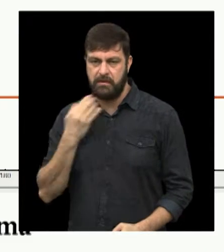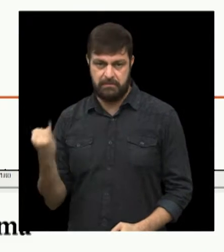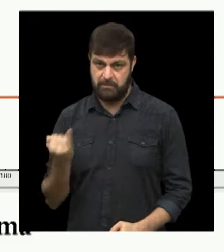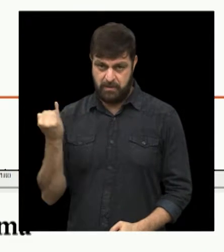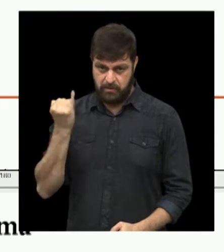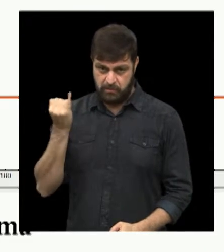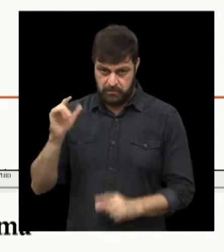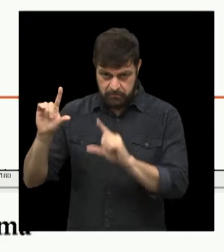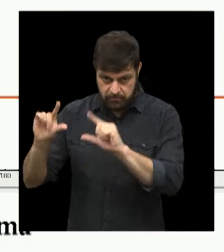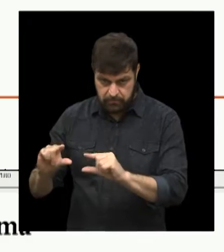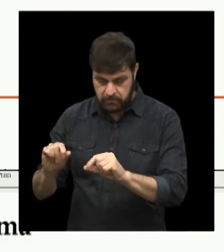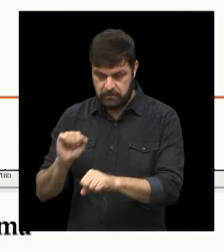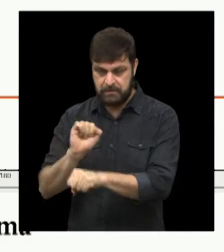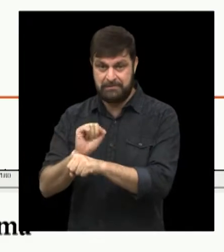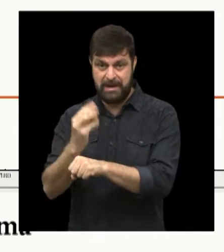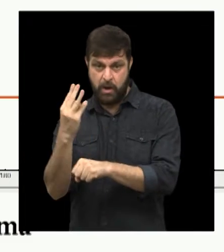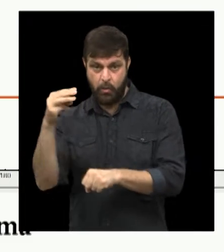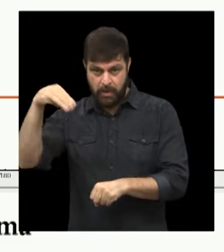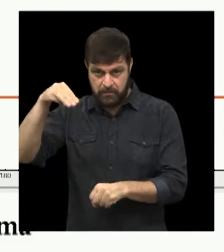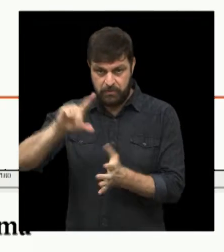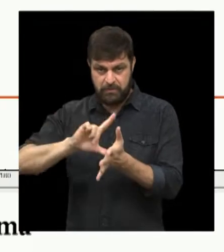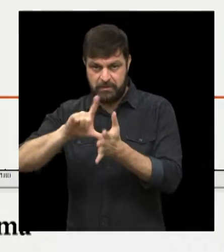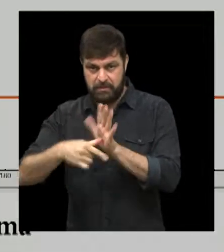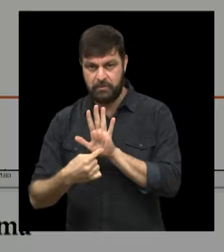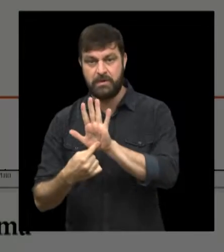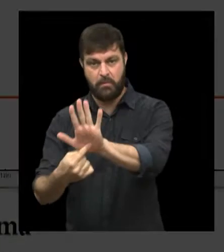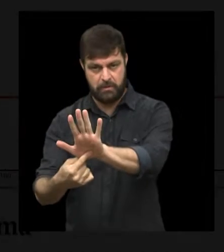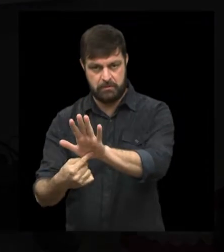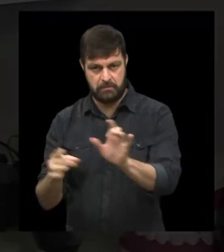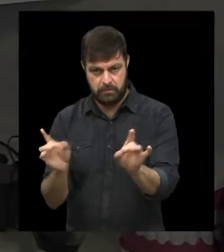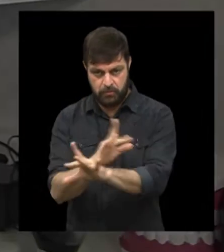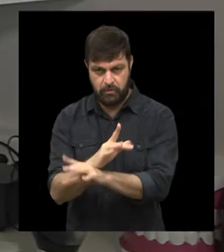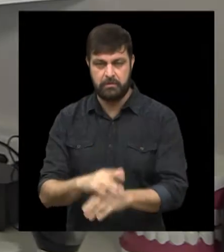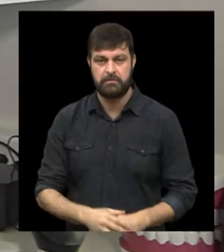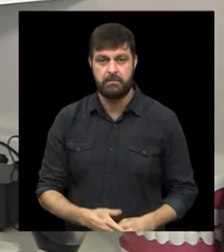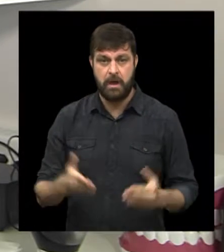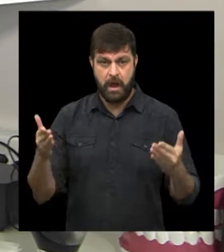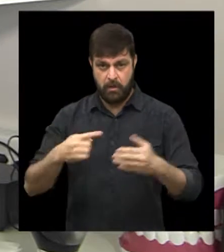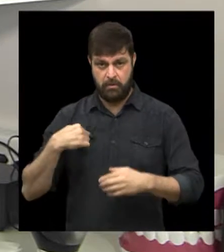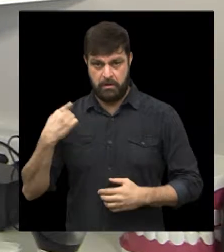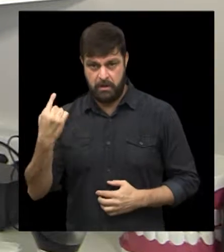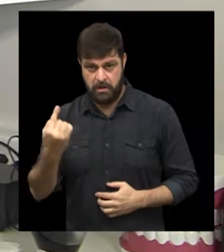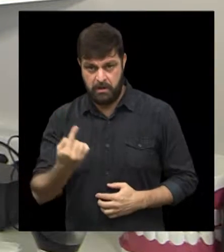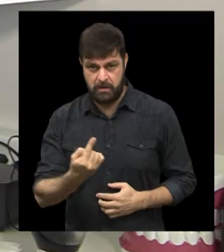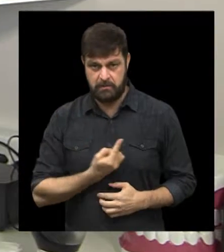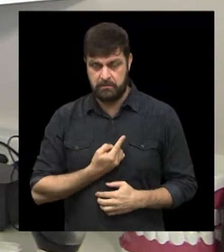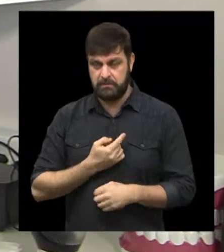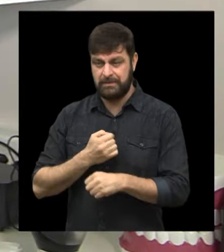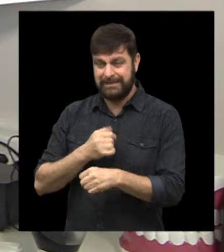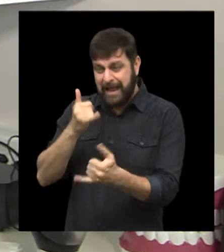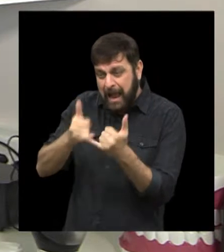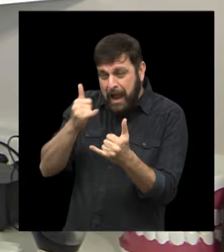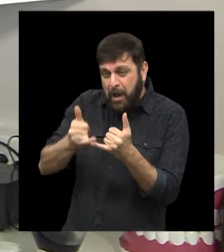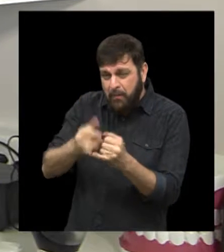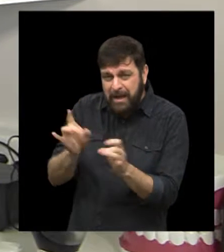minutos então, a gente vai ter a leitura final, e eu volto aqui para comentar com vocês. Então agora nós estamos nos segundos finais,